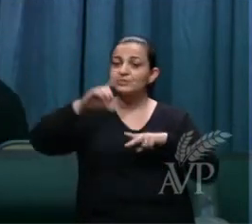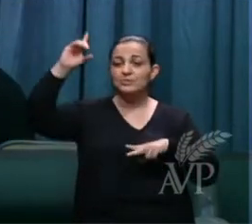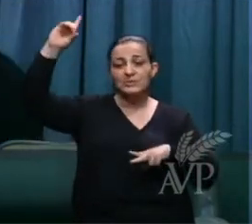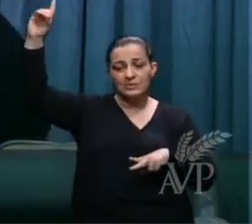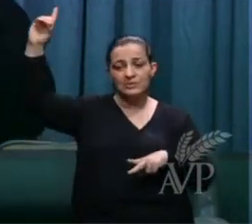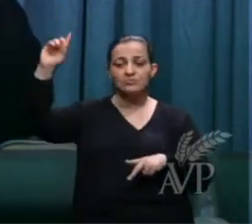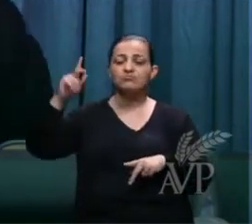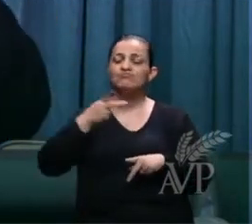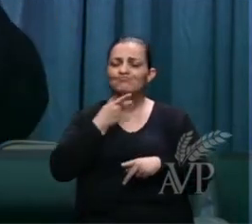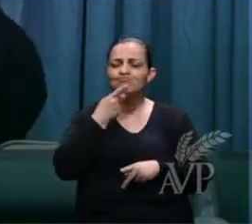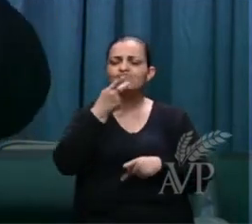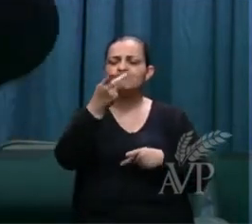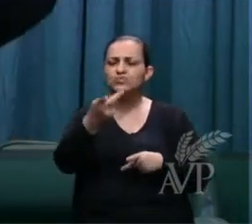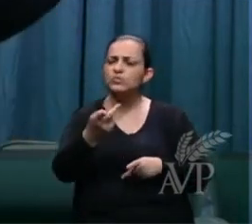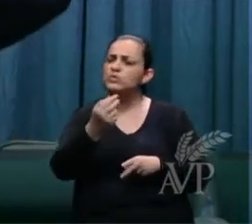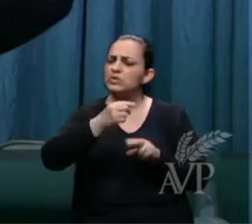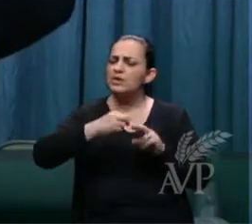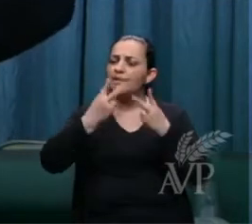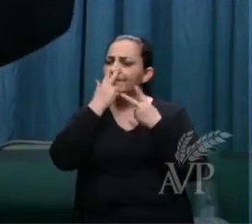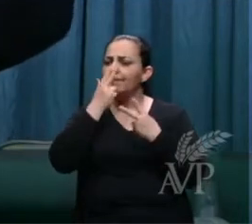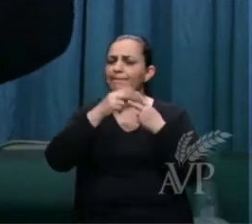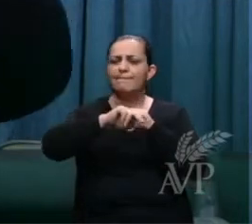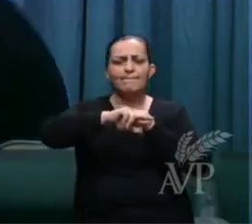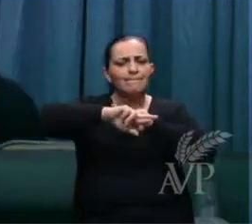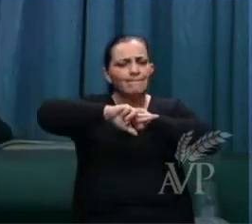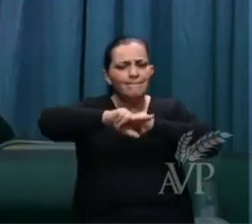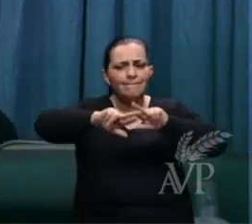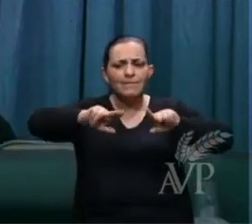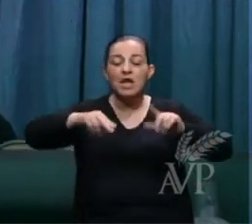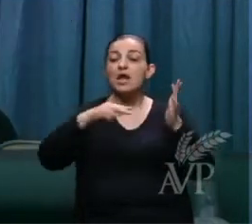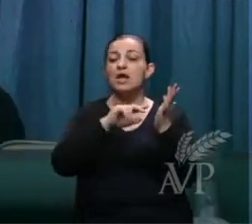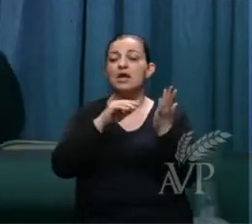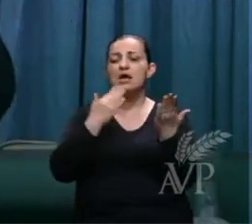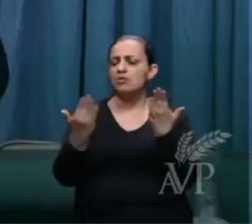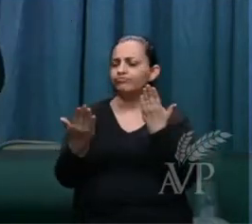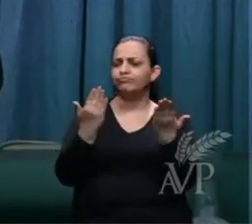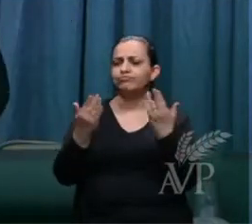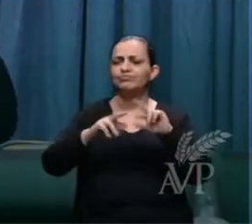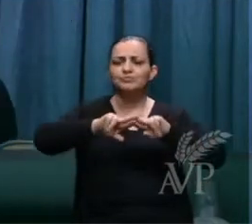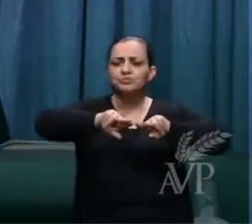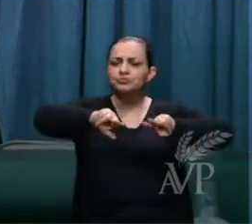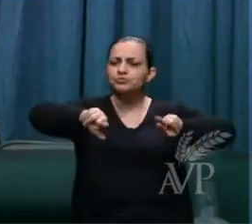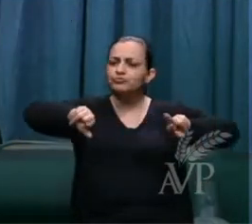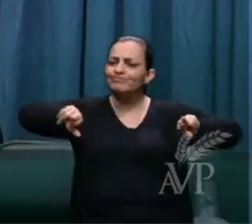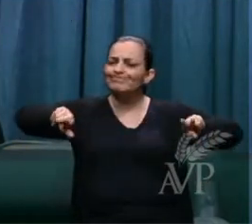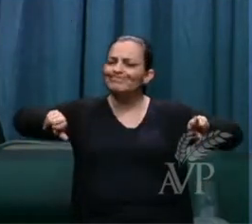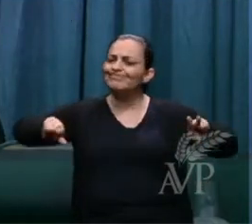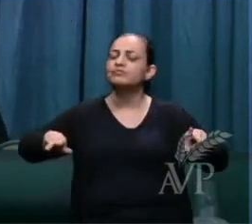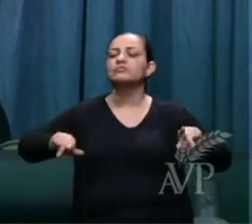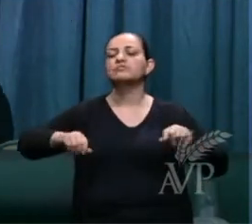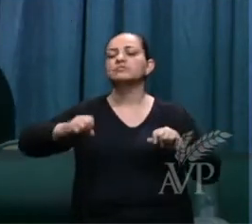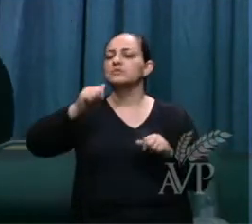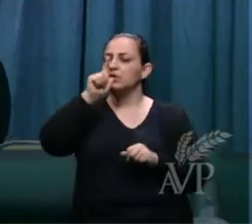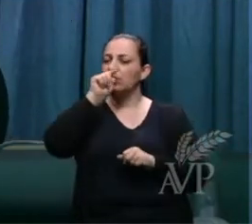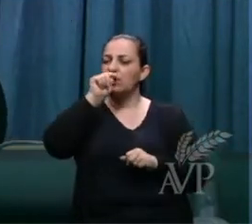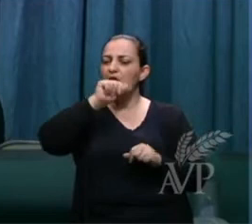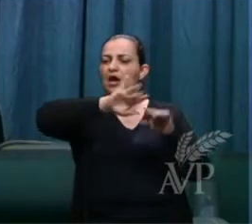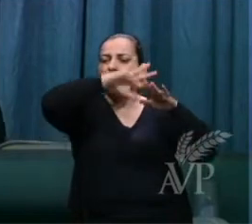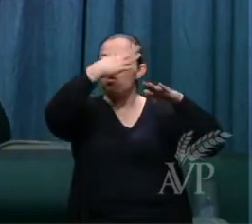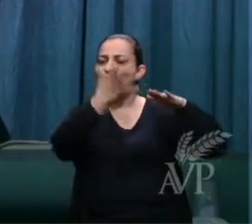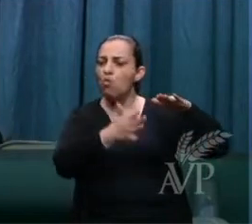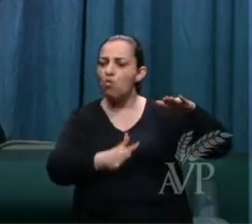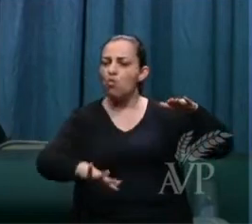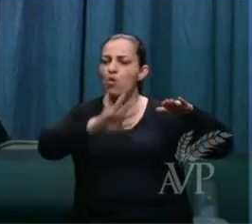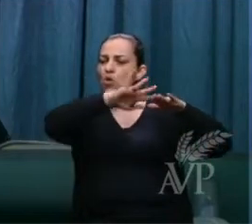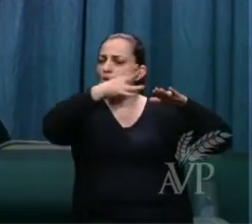ela é vista como a voz de muitas águas, grandes cachoeiras, porque é a voz dos testemunhas